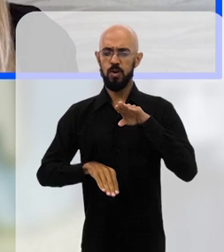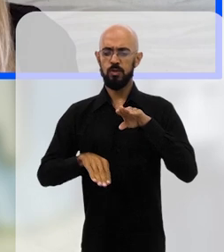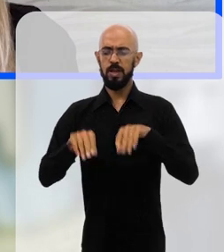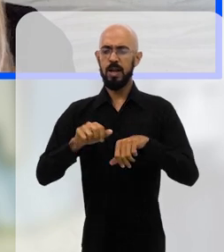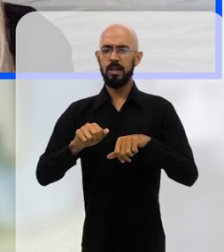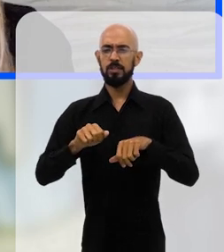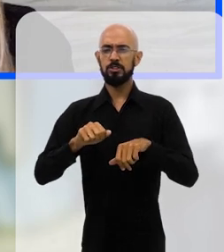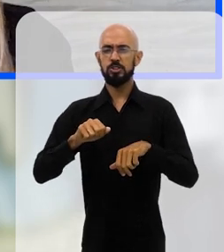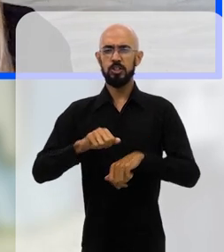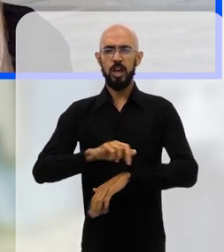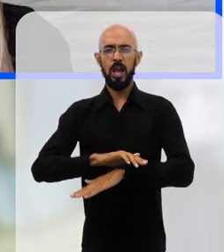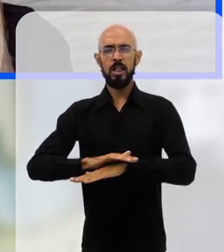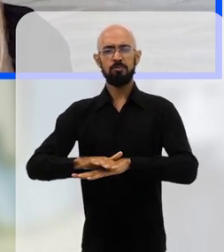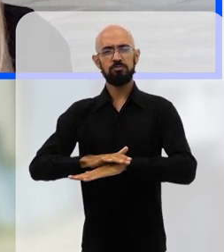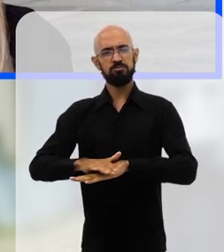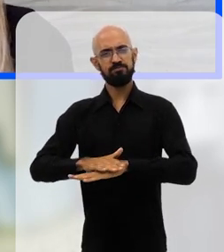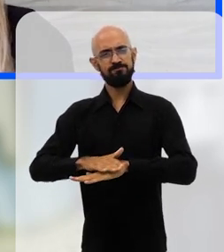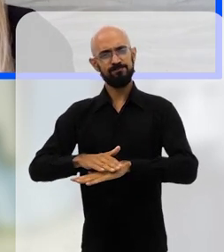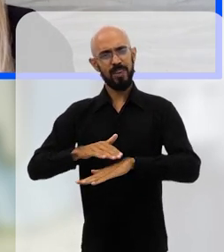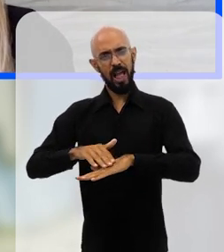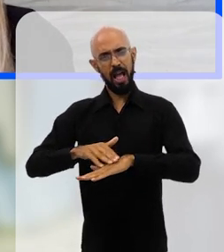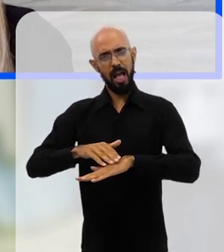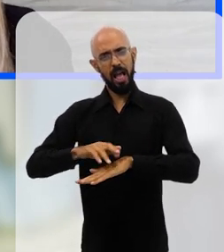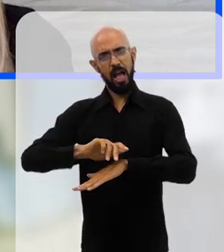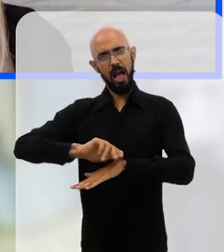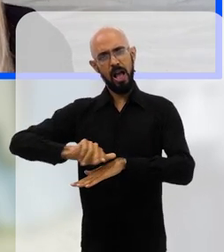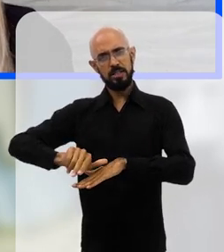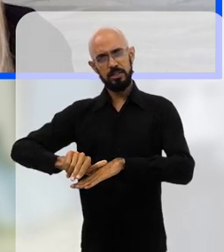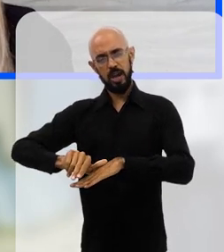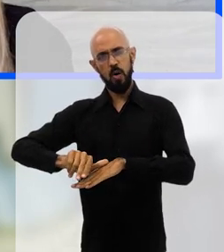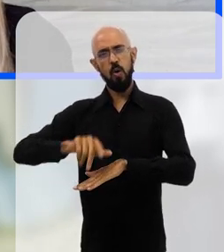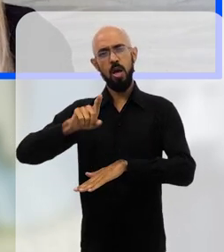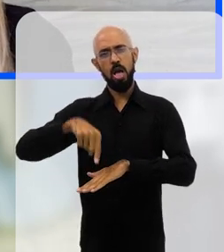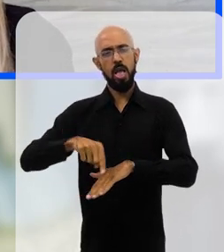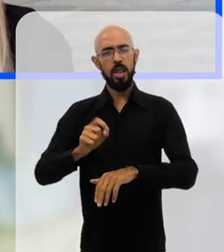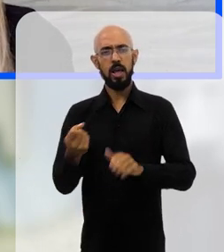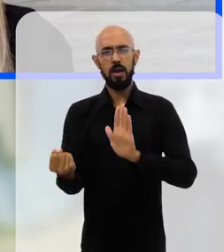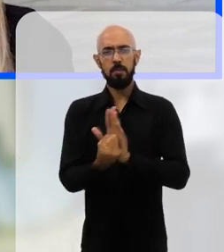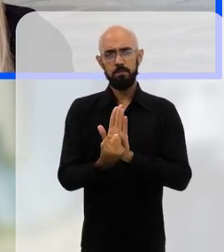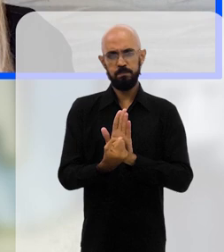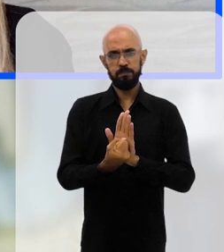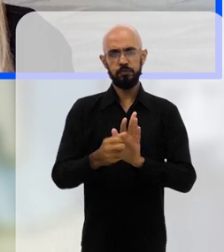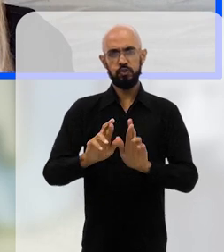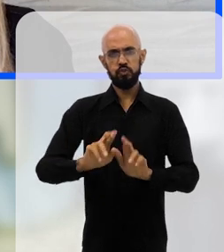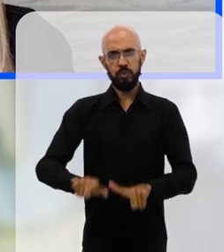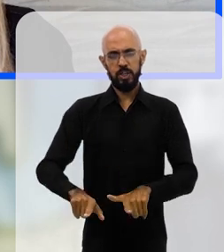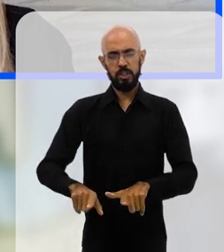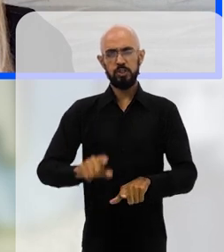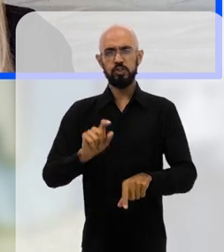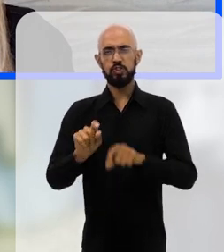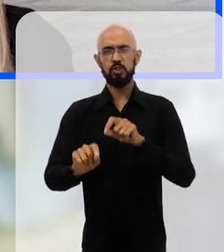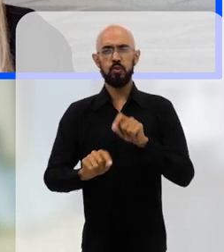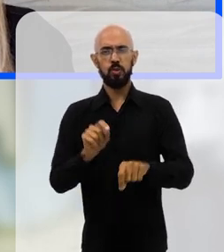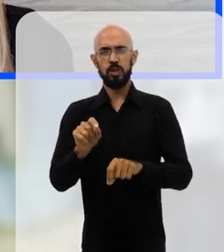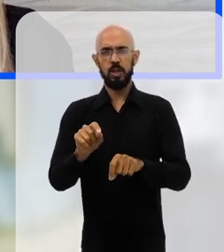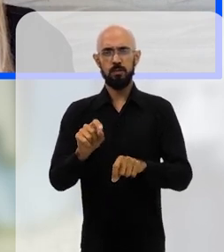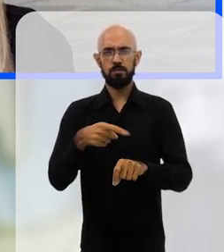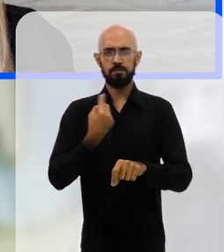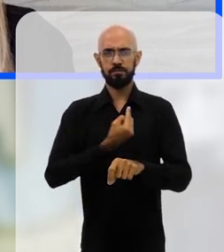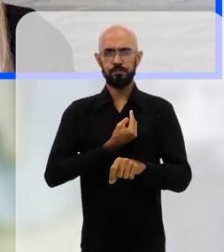racial e como que a pandemia afeta de forma diferente, diferentes grupos,